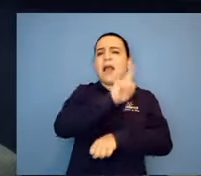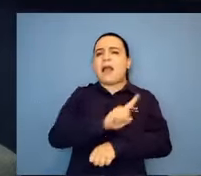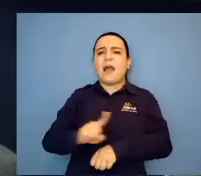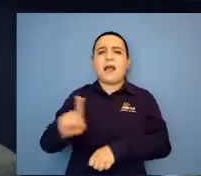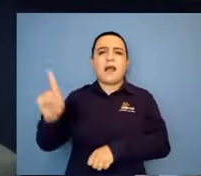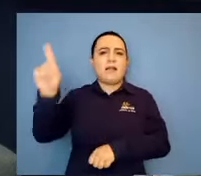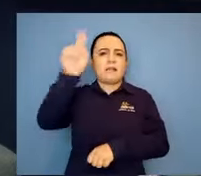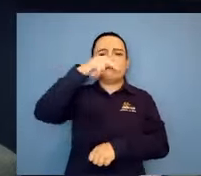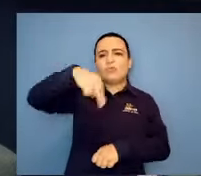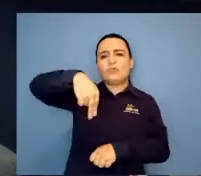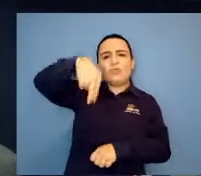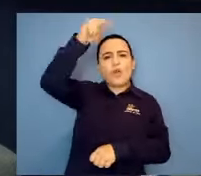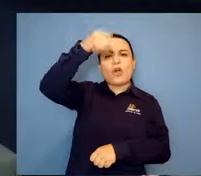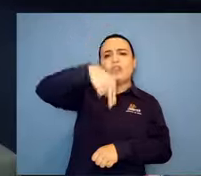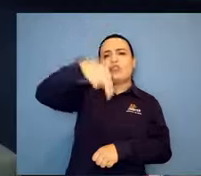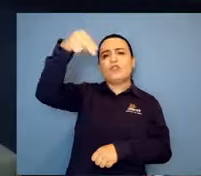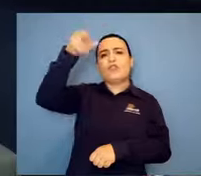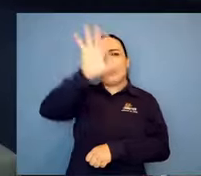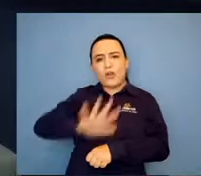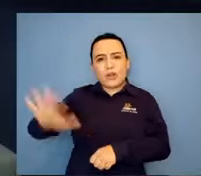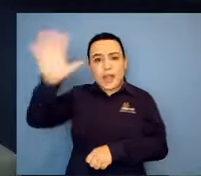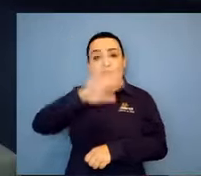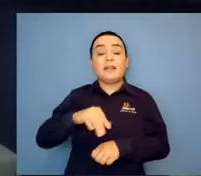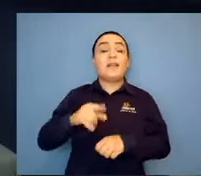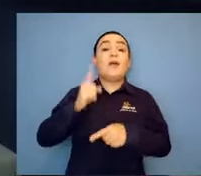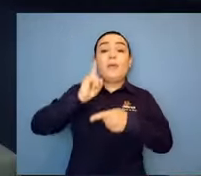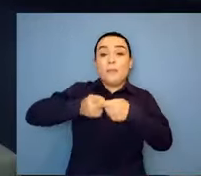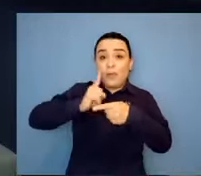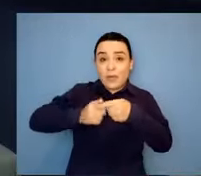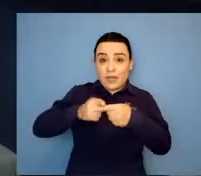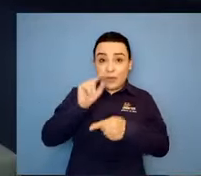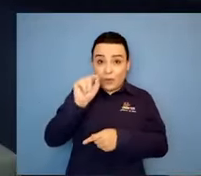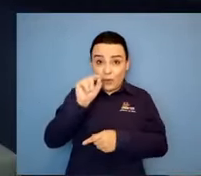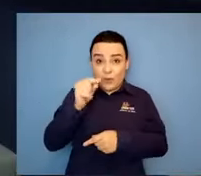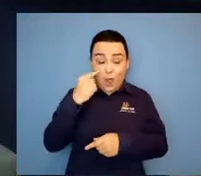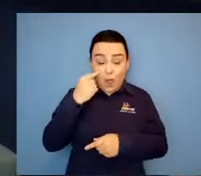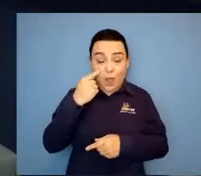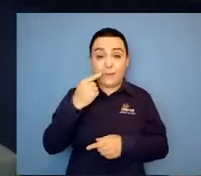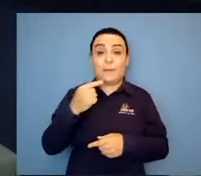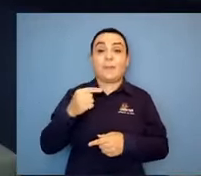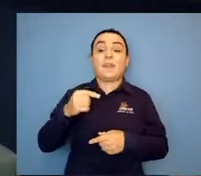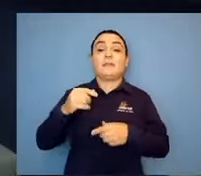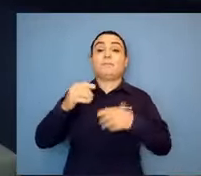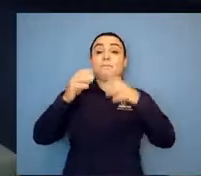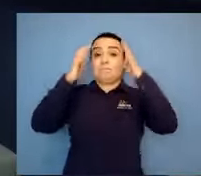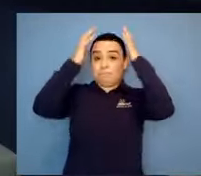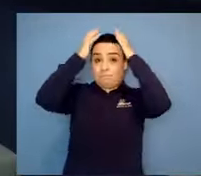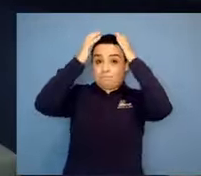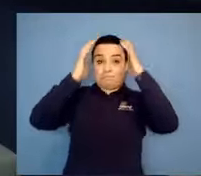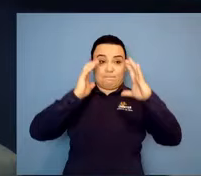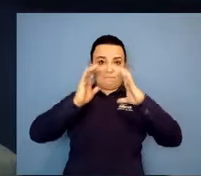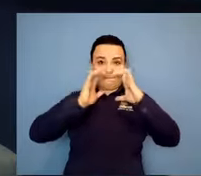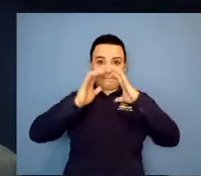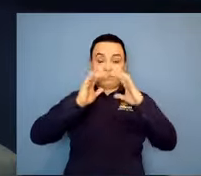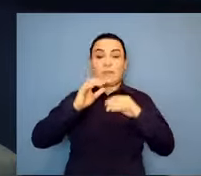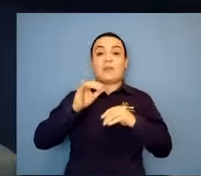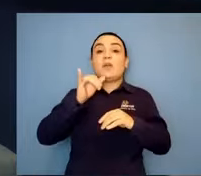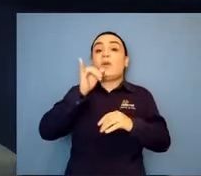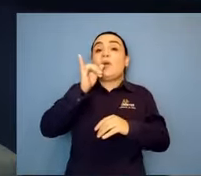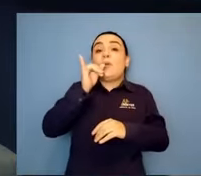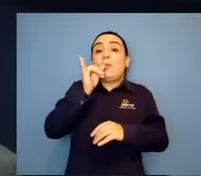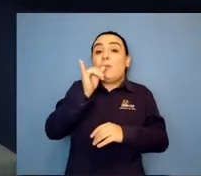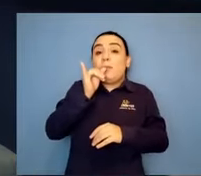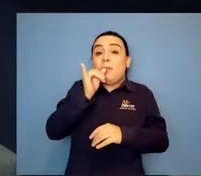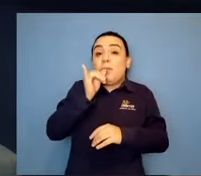a criança fica curada. Olha, o transplante, ele é indicado quando praticamente não tem lesão nenhuma